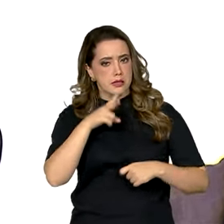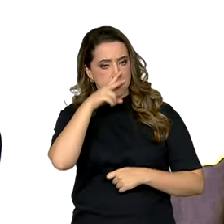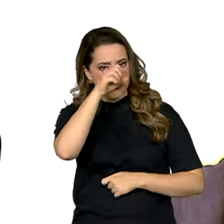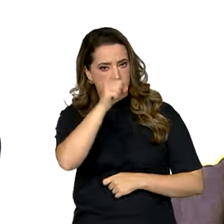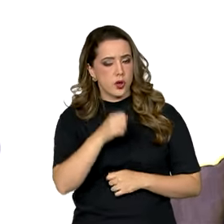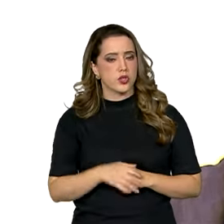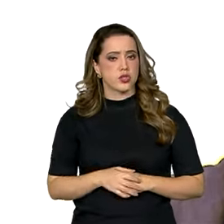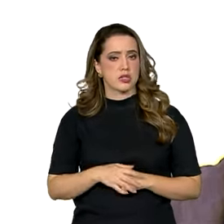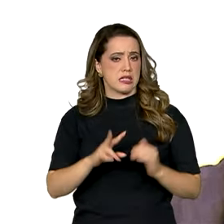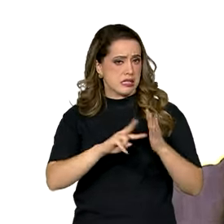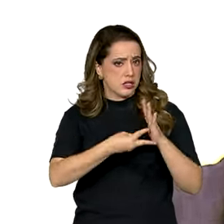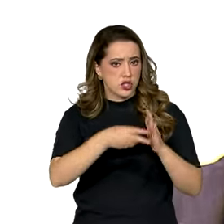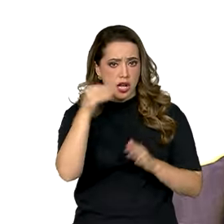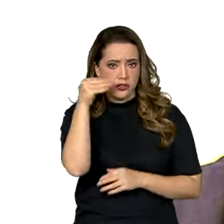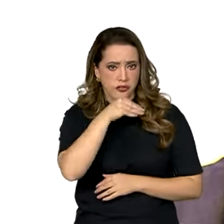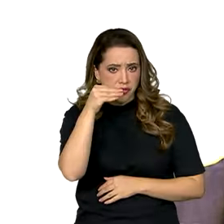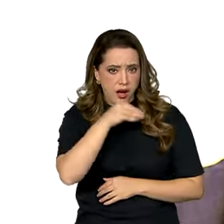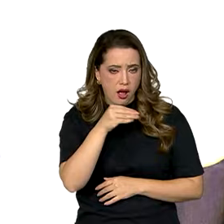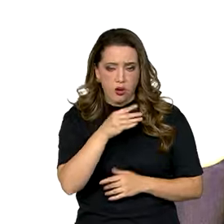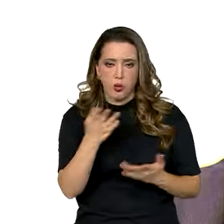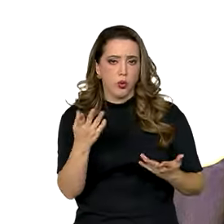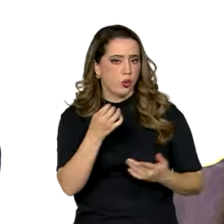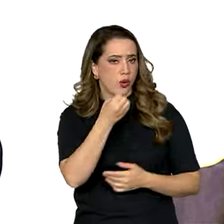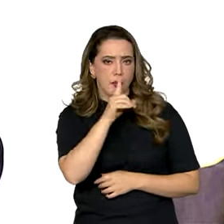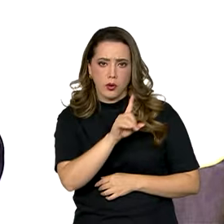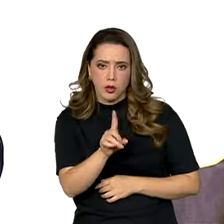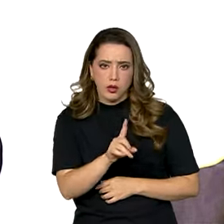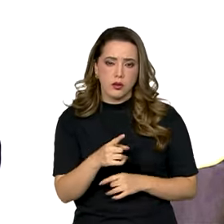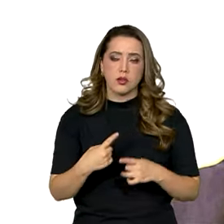O sindicato é igual o Estado, tem que ser forte.